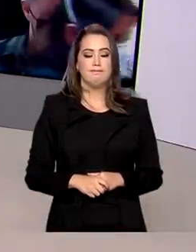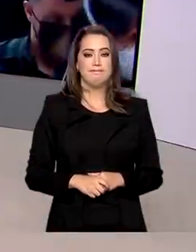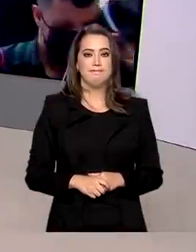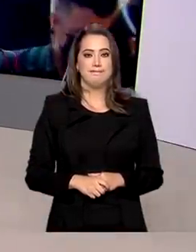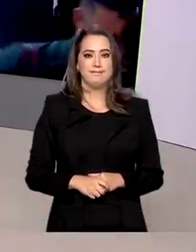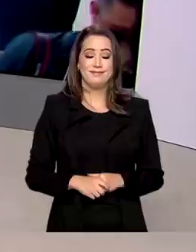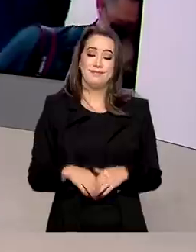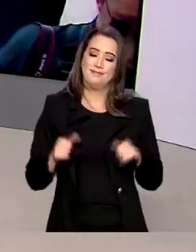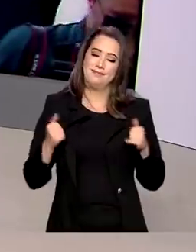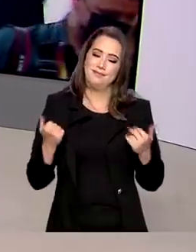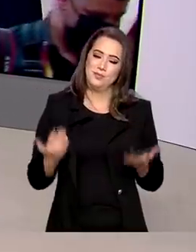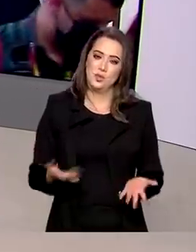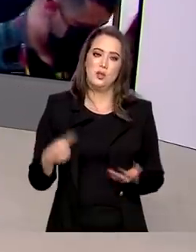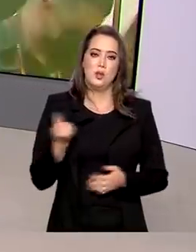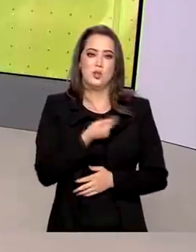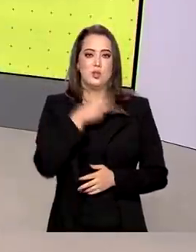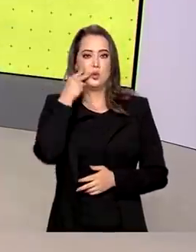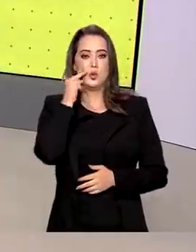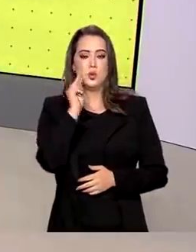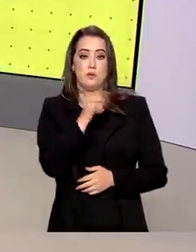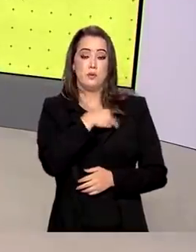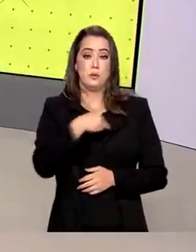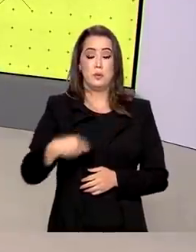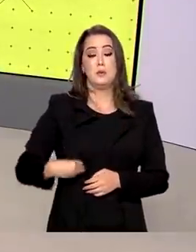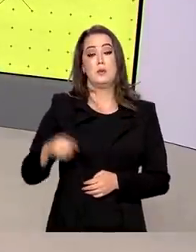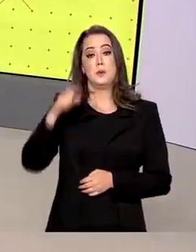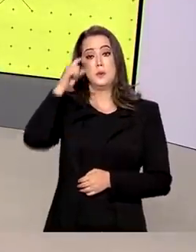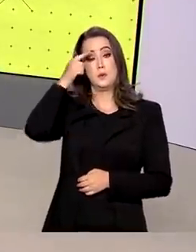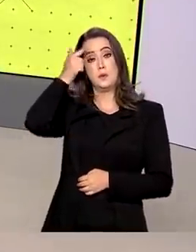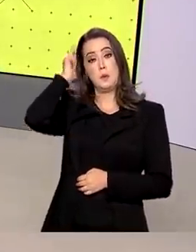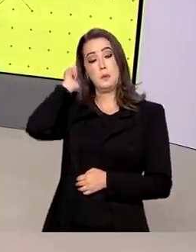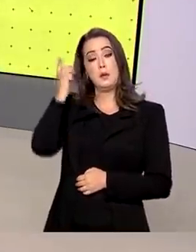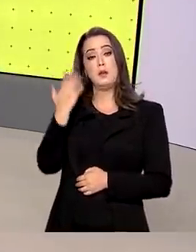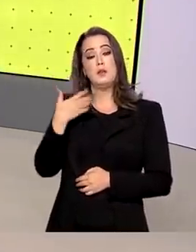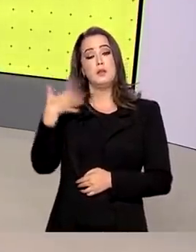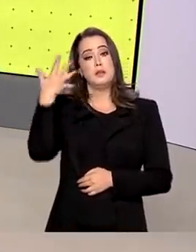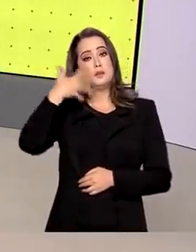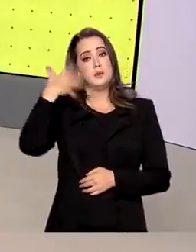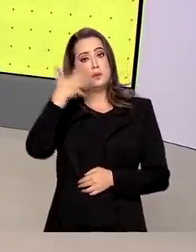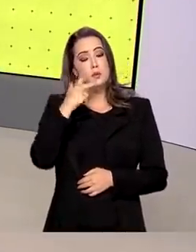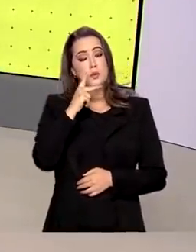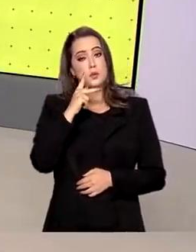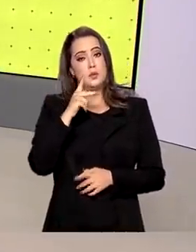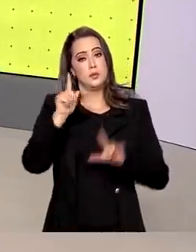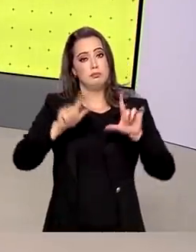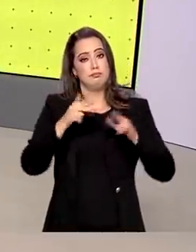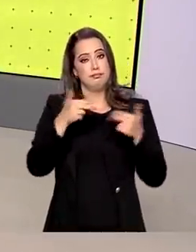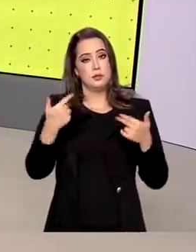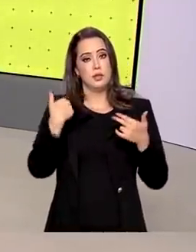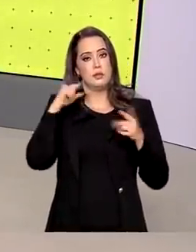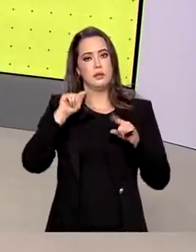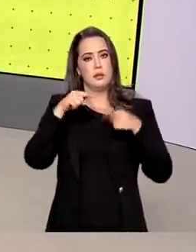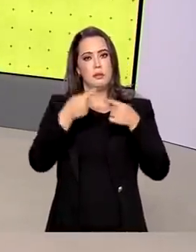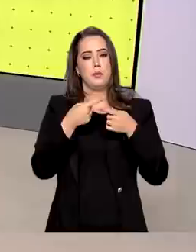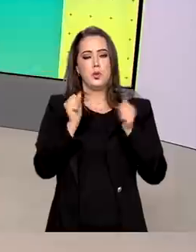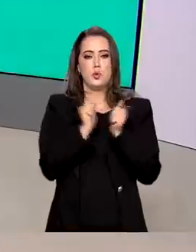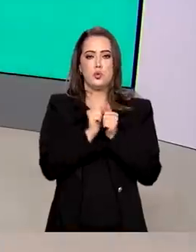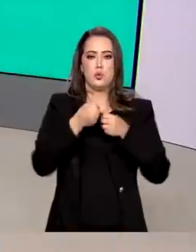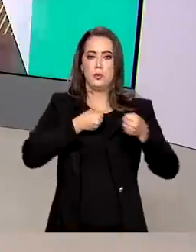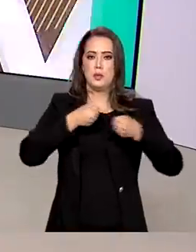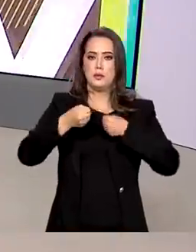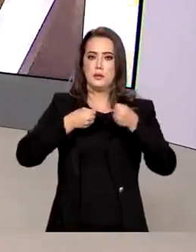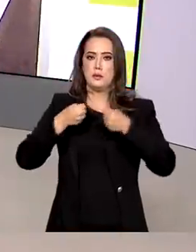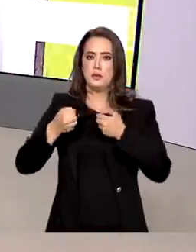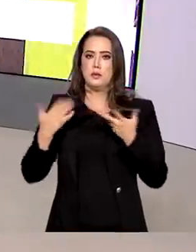Está aí. Portanto, nós acompanhamos o ministro Paulo Guedes, que falou com a imprensa, depois de ter participado juntamente com o